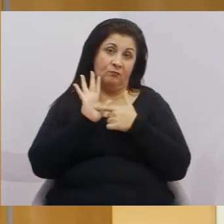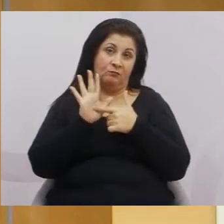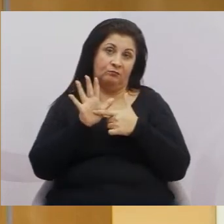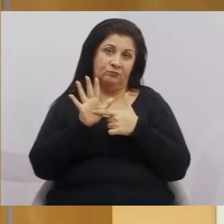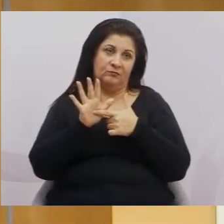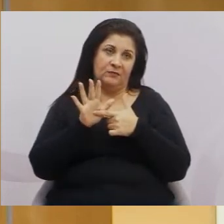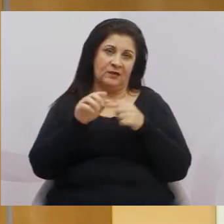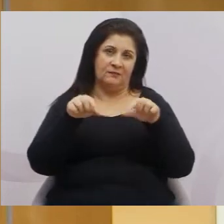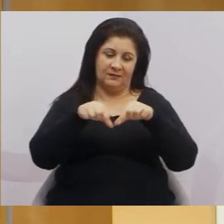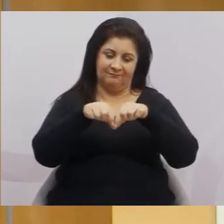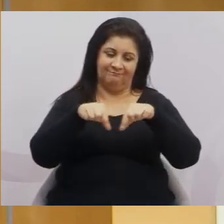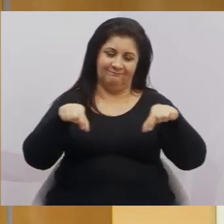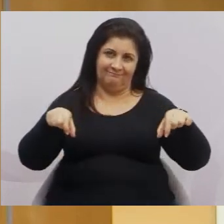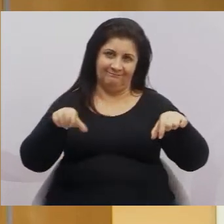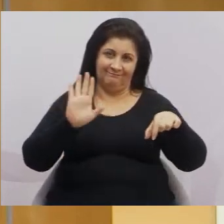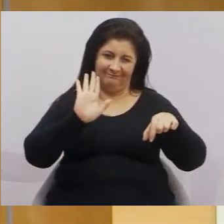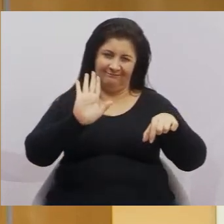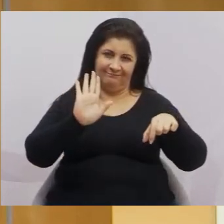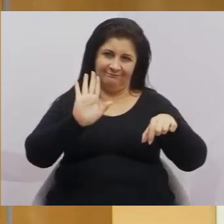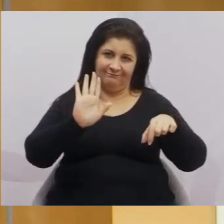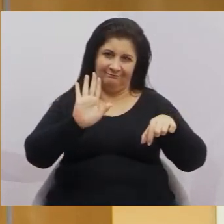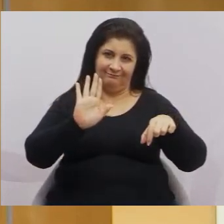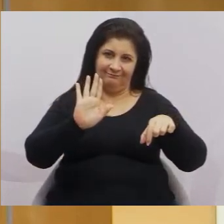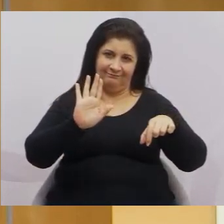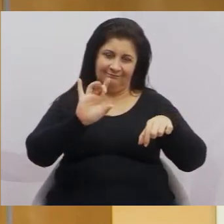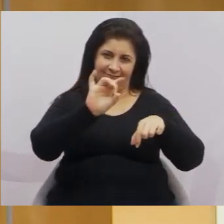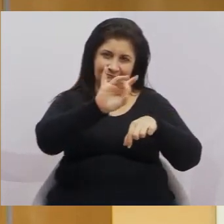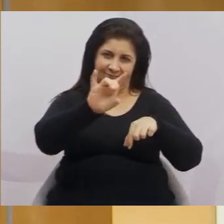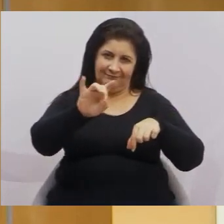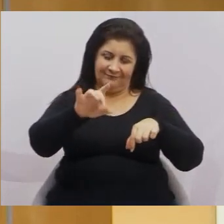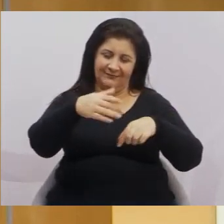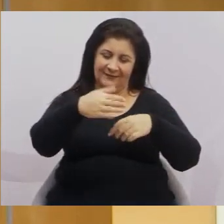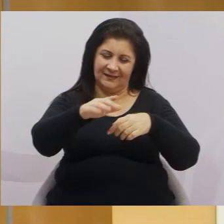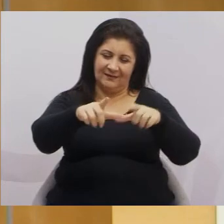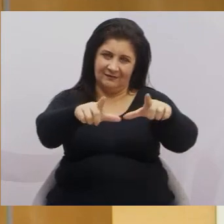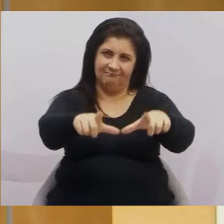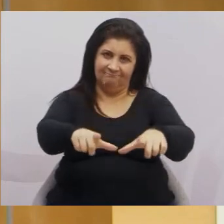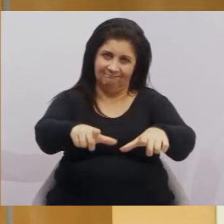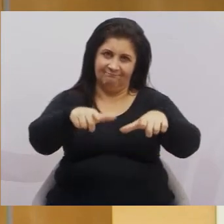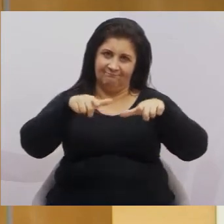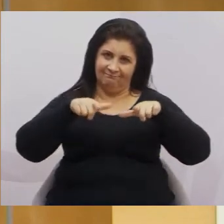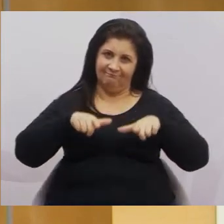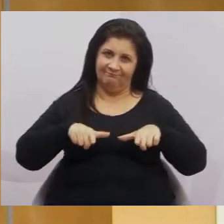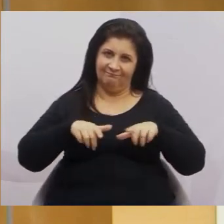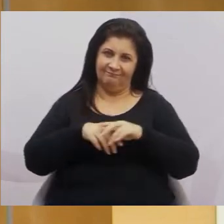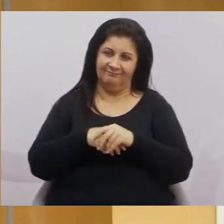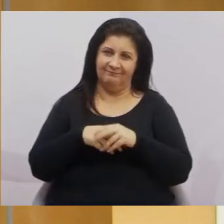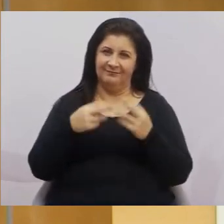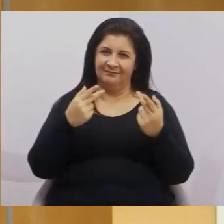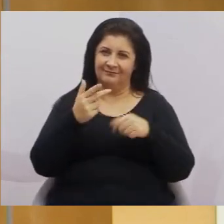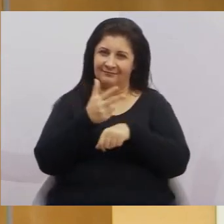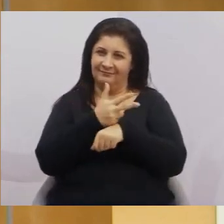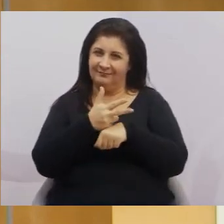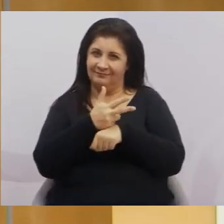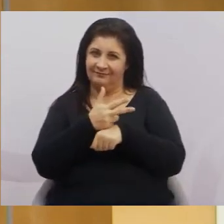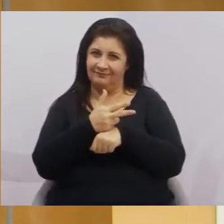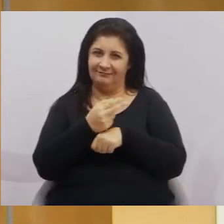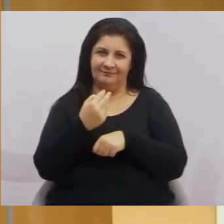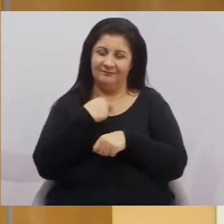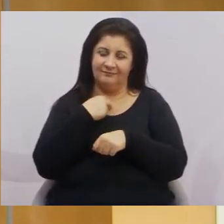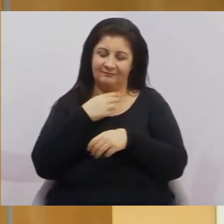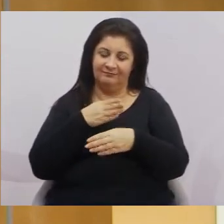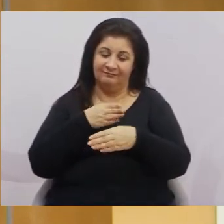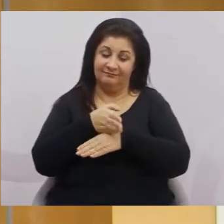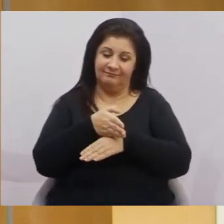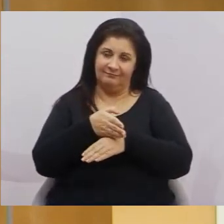daquela linha que todo mundo sabe. Você não pode passar daquela linha, igual tem um filme aí que mostra, não pode passar daquela